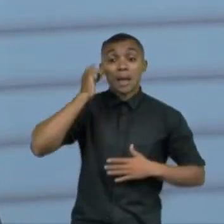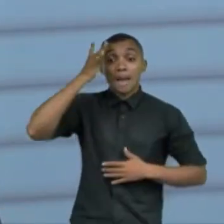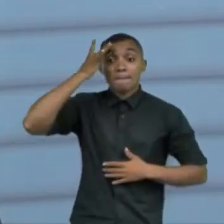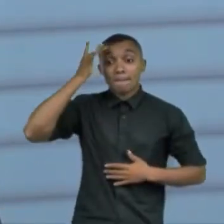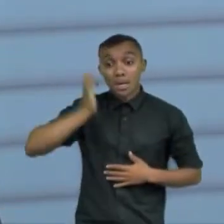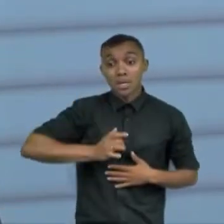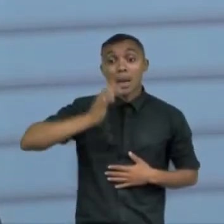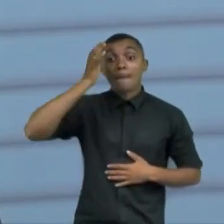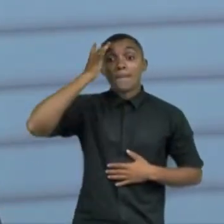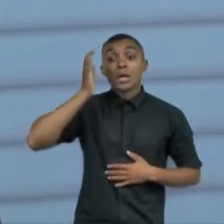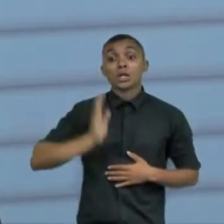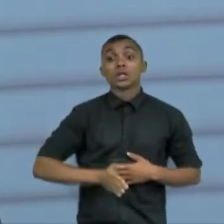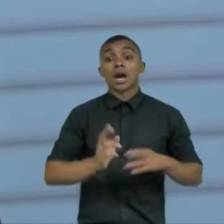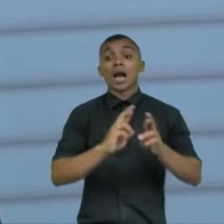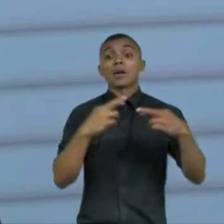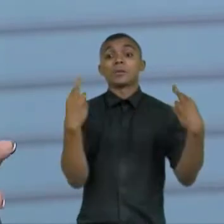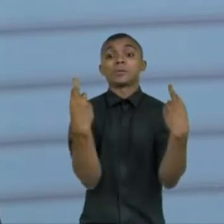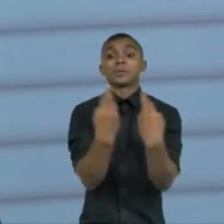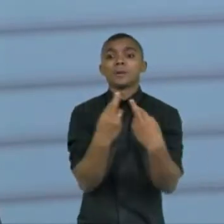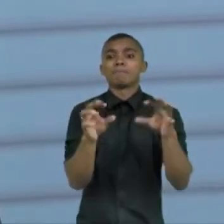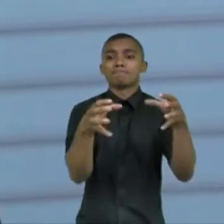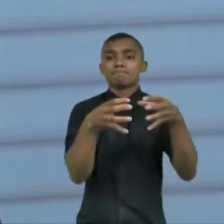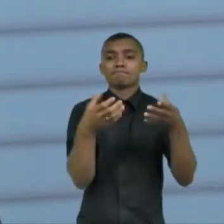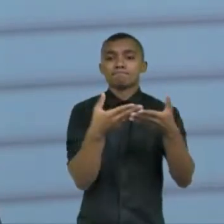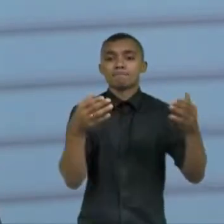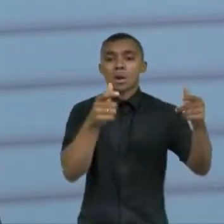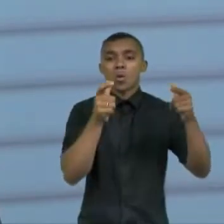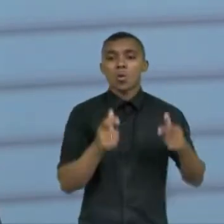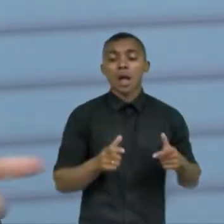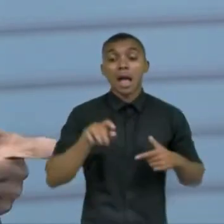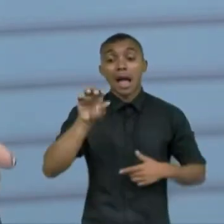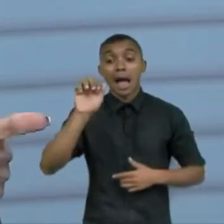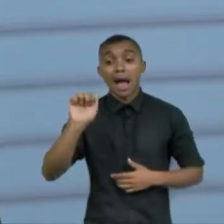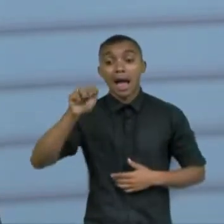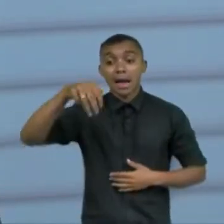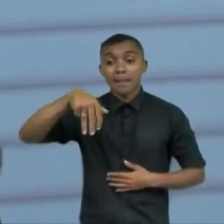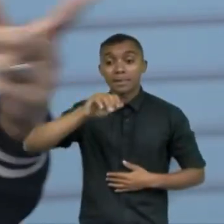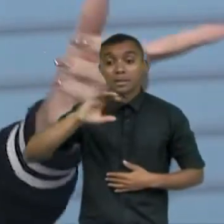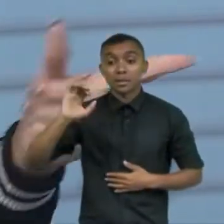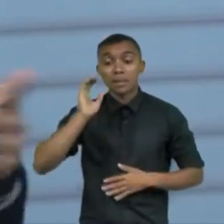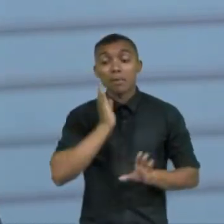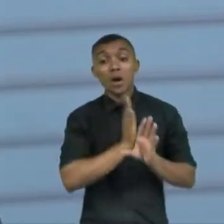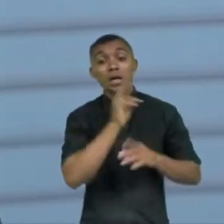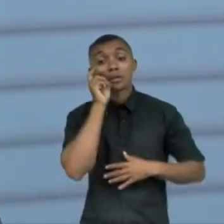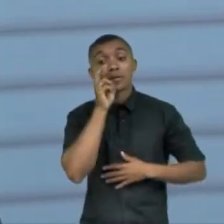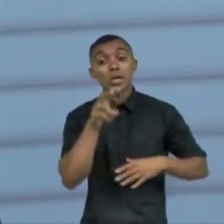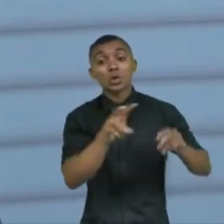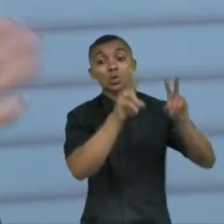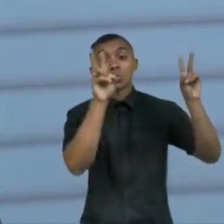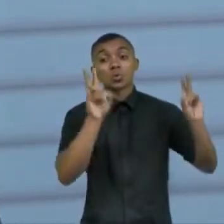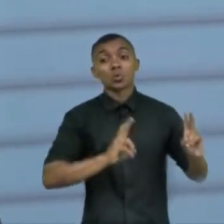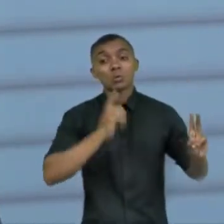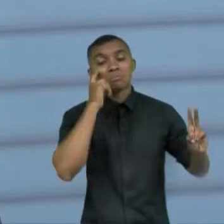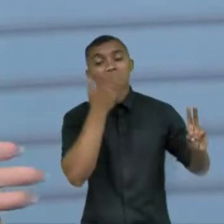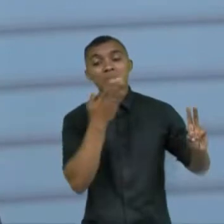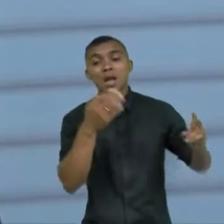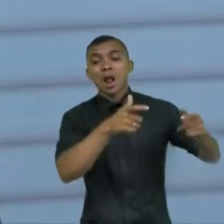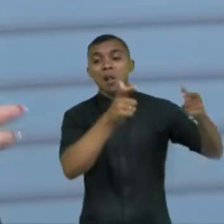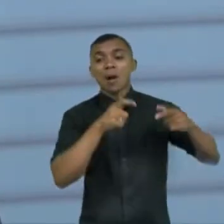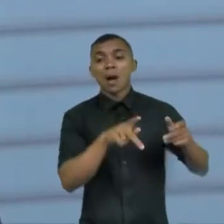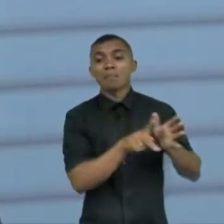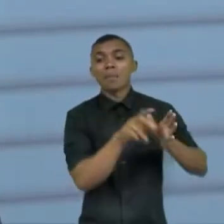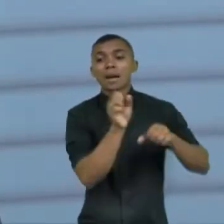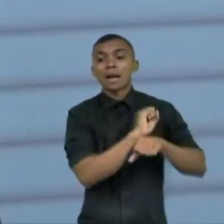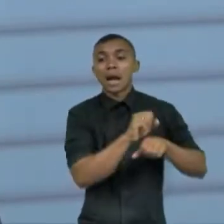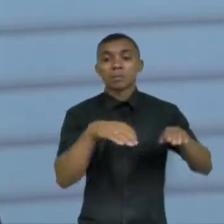reunião na AMC para ver essas questões dos estacionamentos de rua